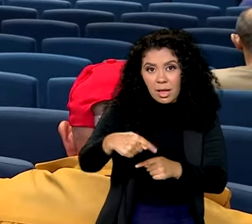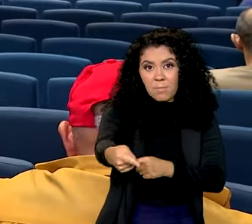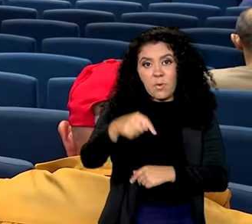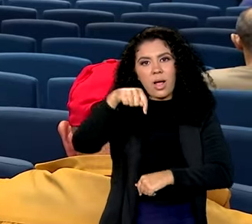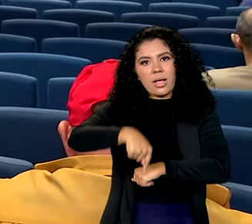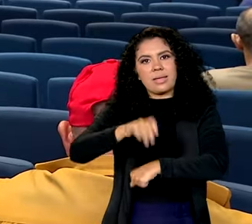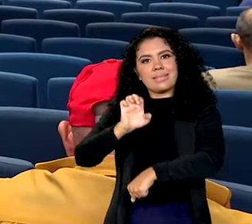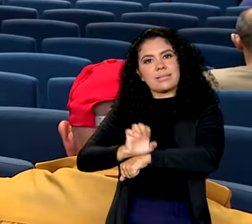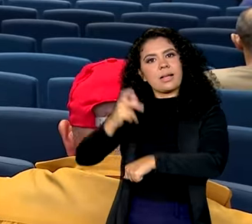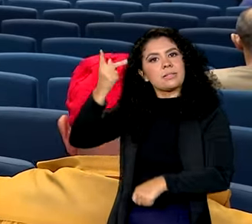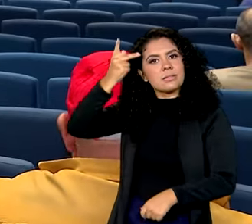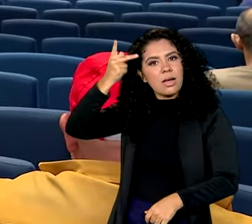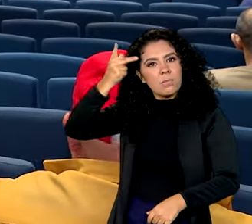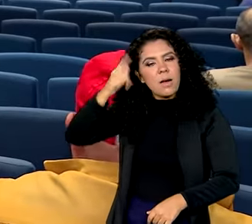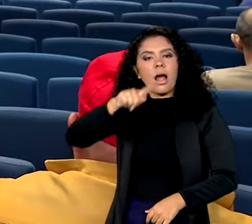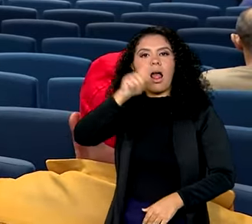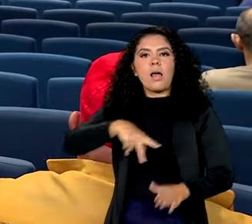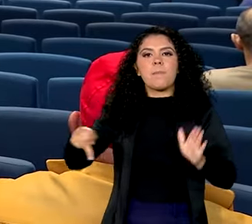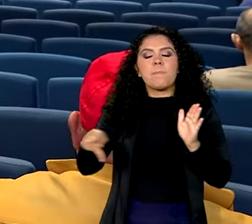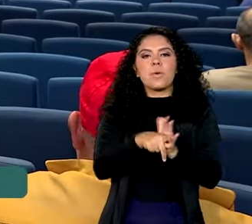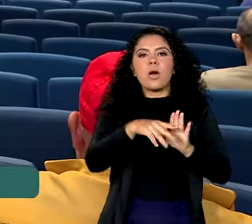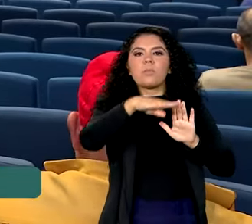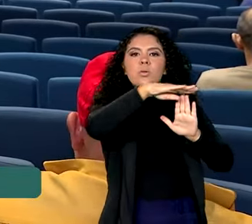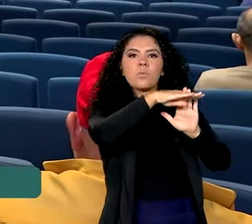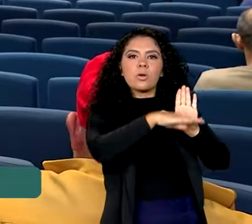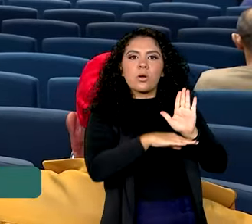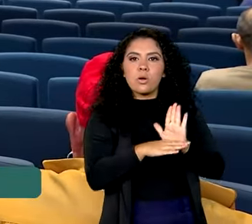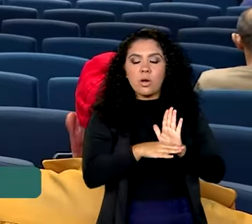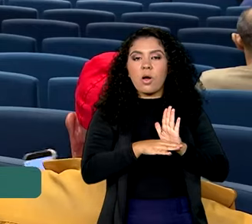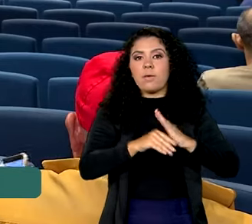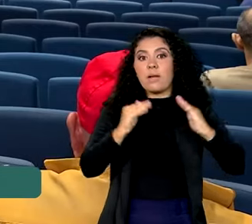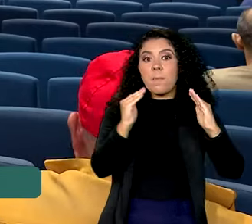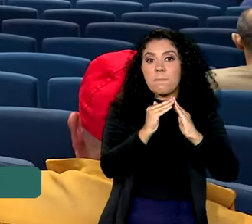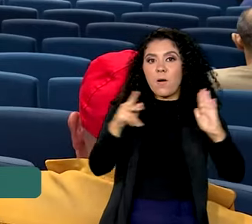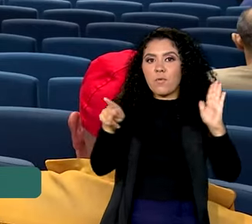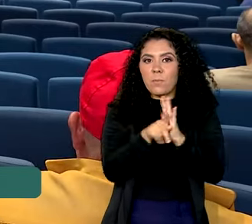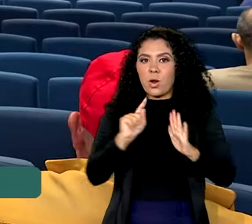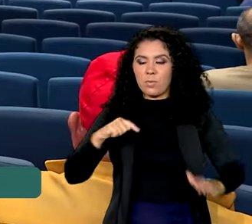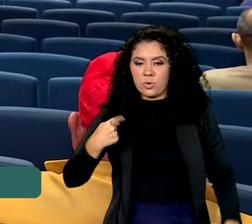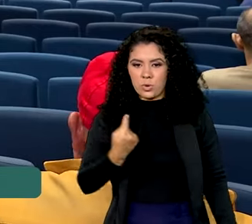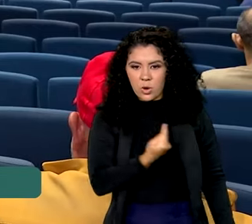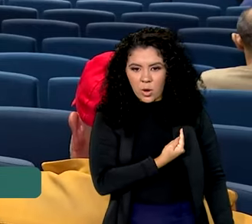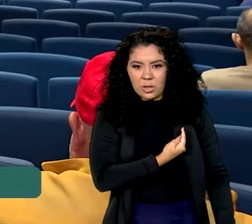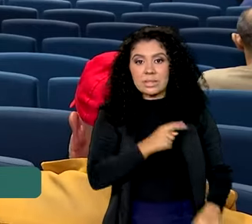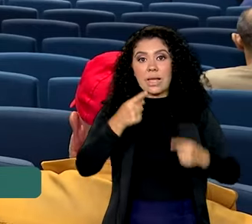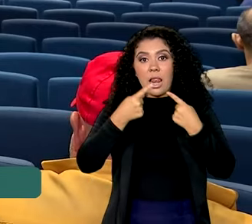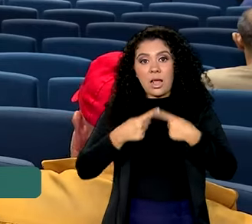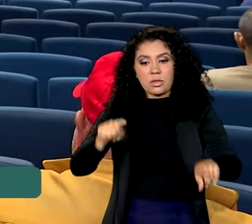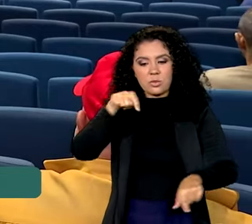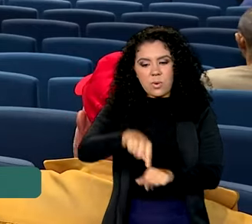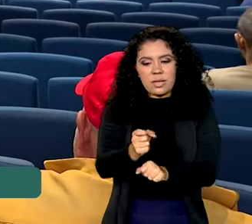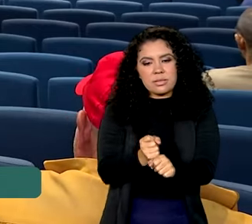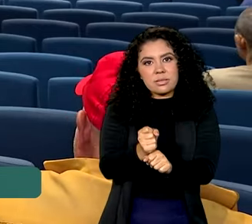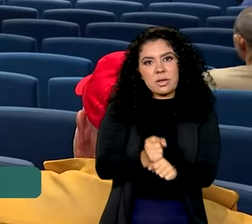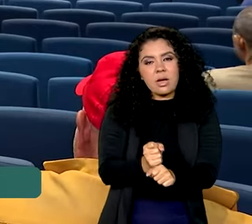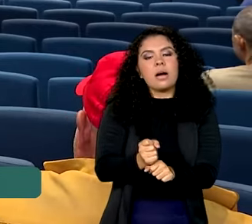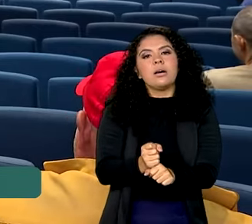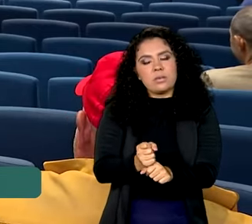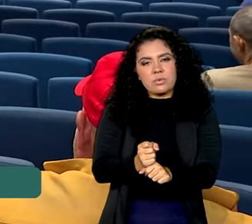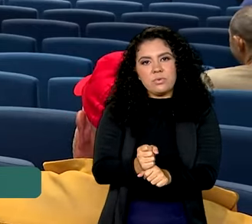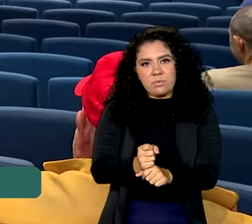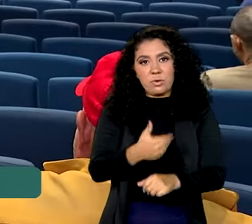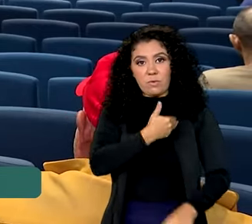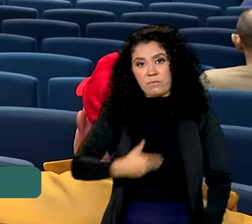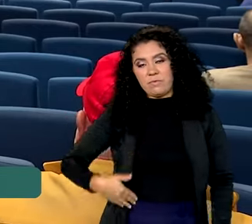e ele faz parte do programa Imóvel da Agente, que foi lançado este ano pelo governo federal. O objetivo